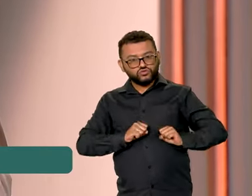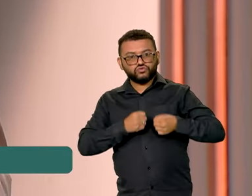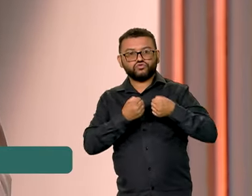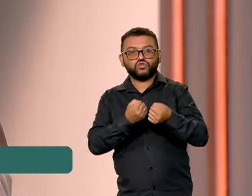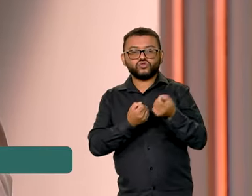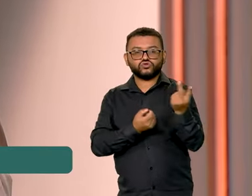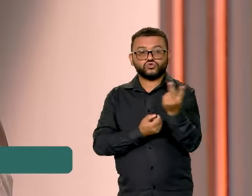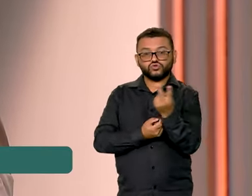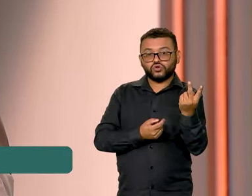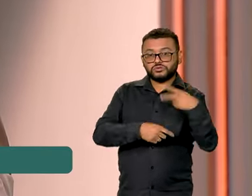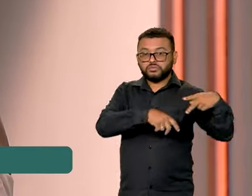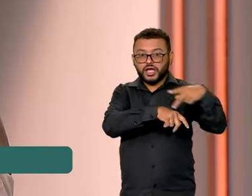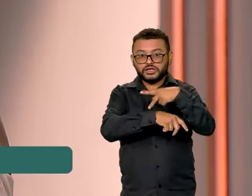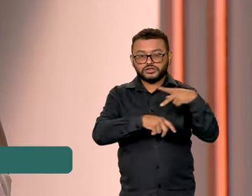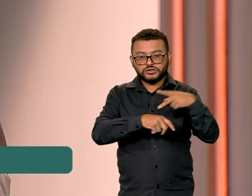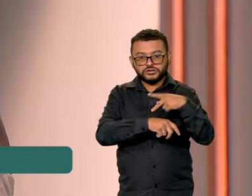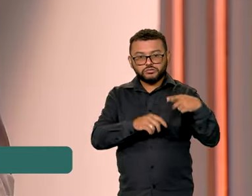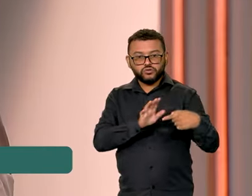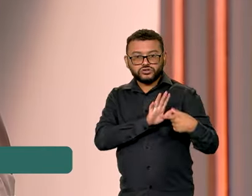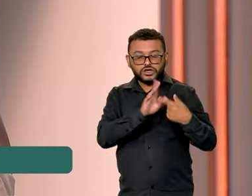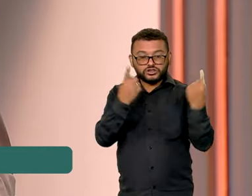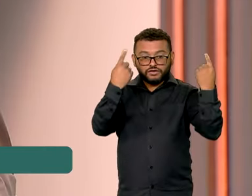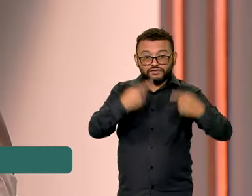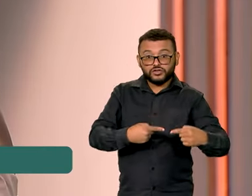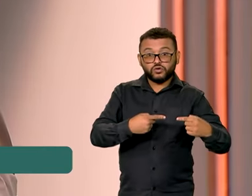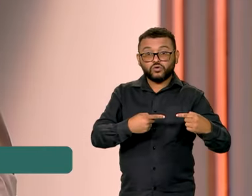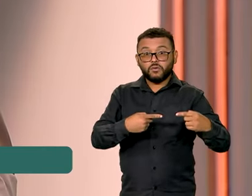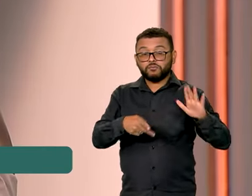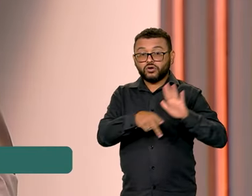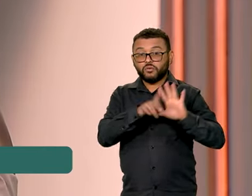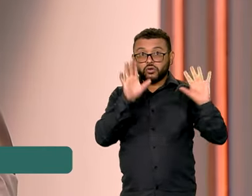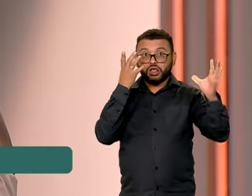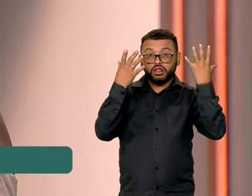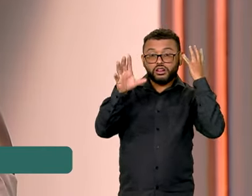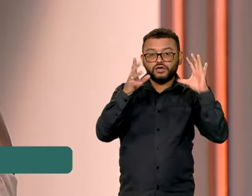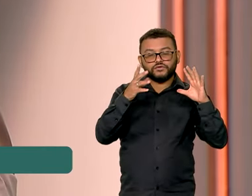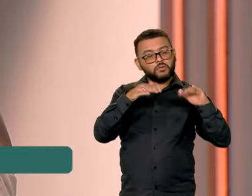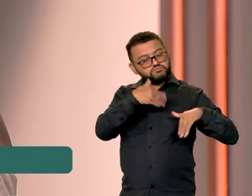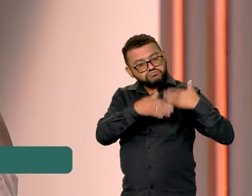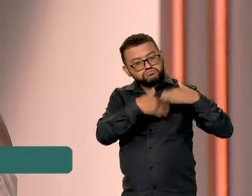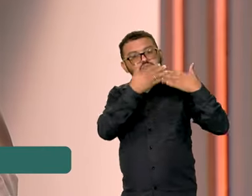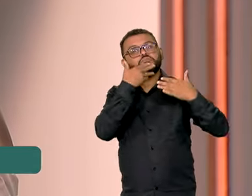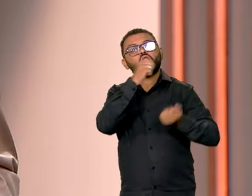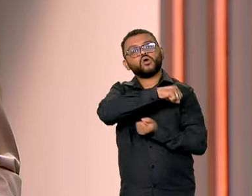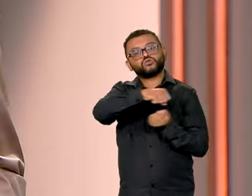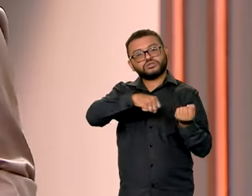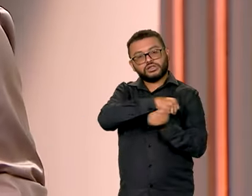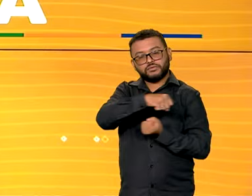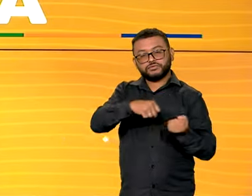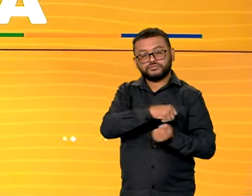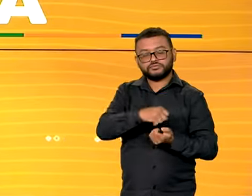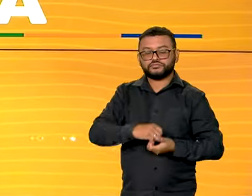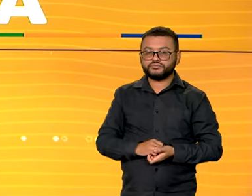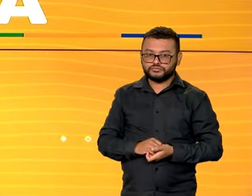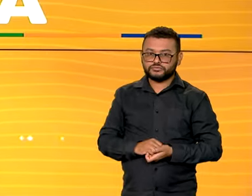das duas economias para enfrentar os desafios climáticos e promover um desenvolvimento sustentável. E a gente fala